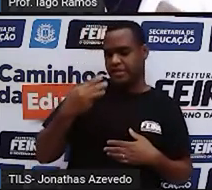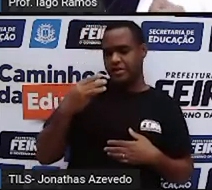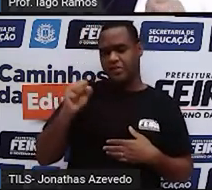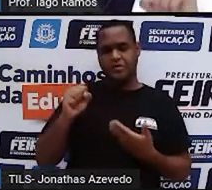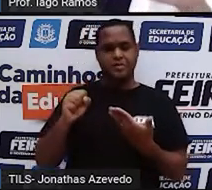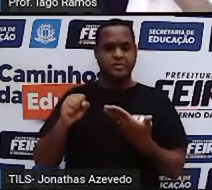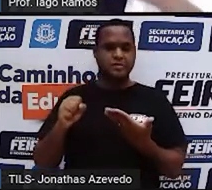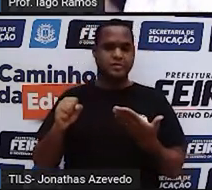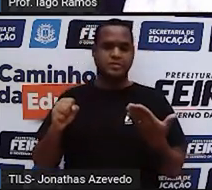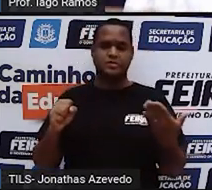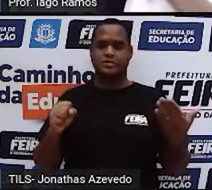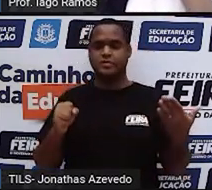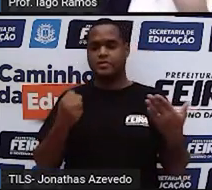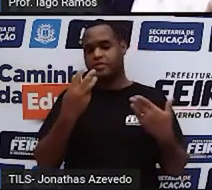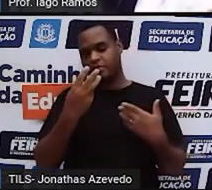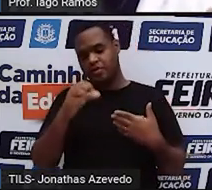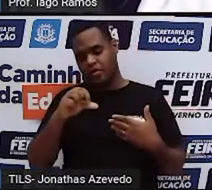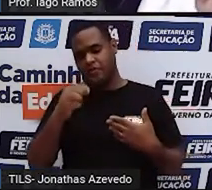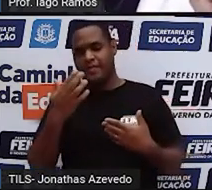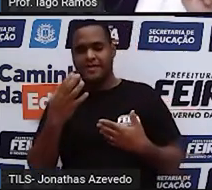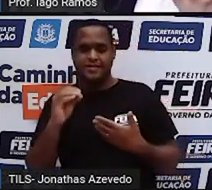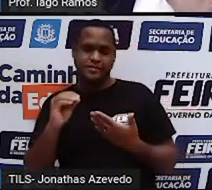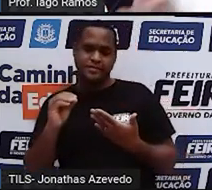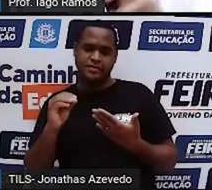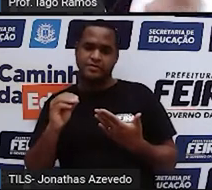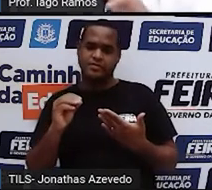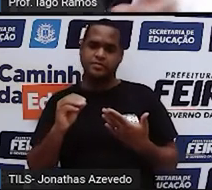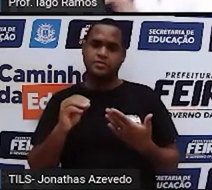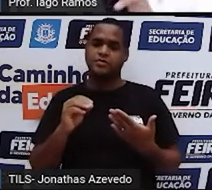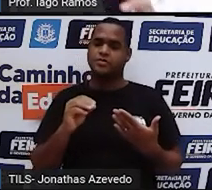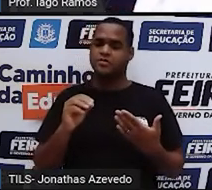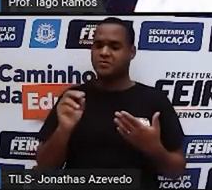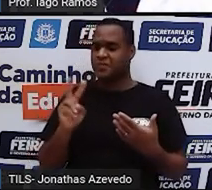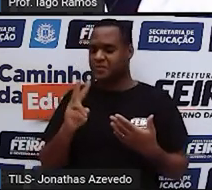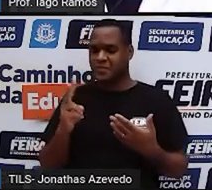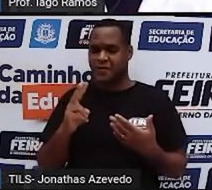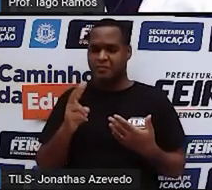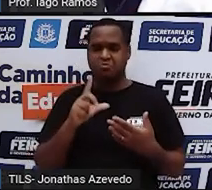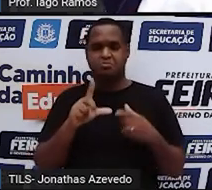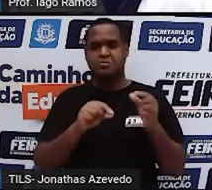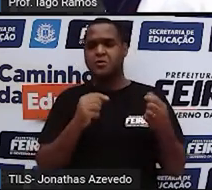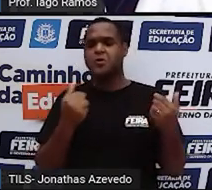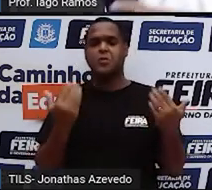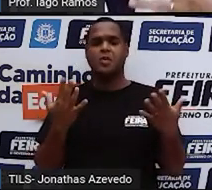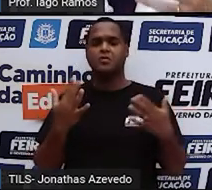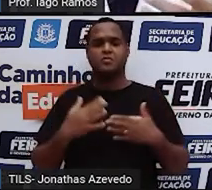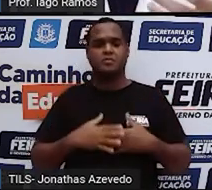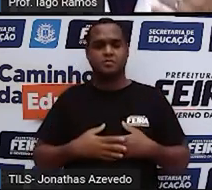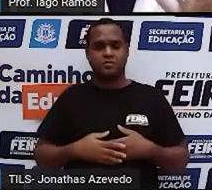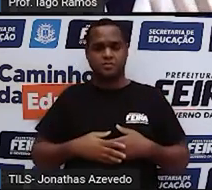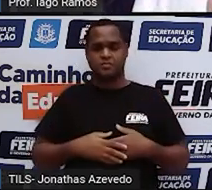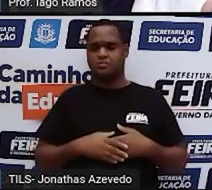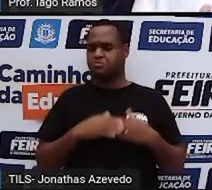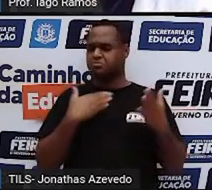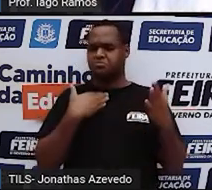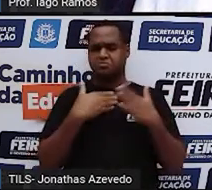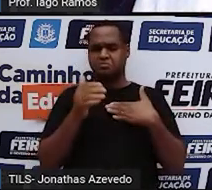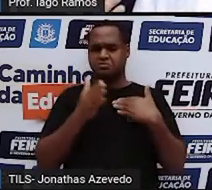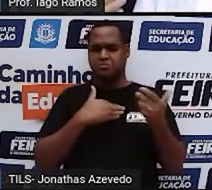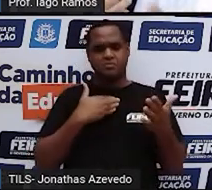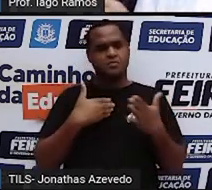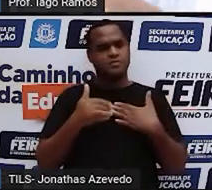38, 39 e 40. Qual dos dois números eu escolho? Tanto faz.